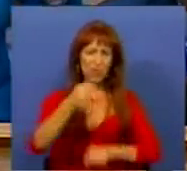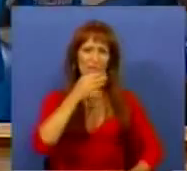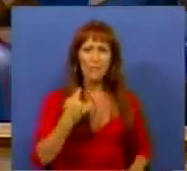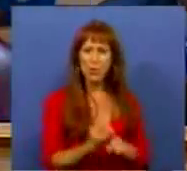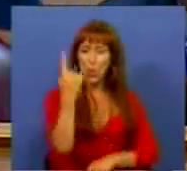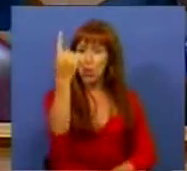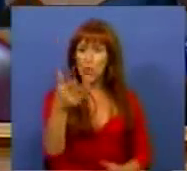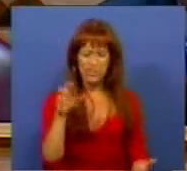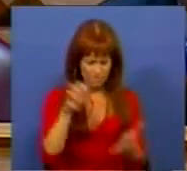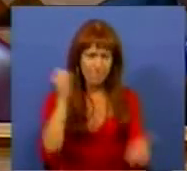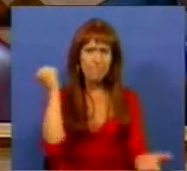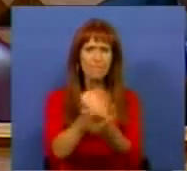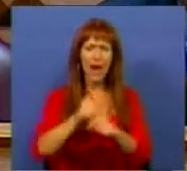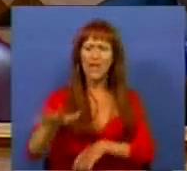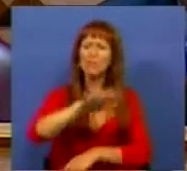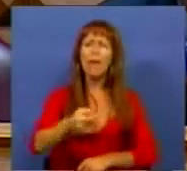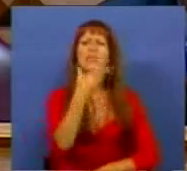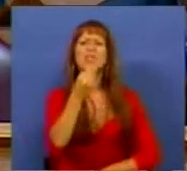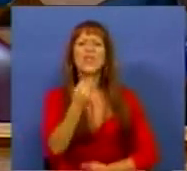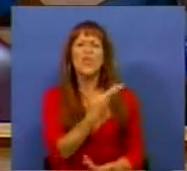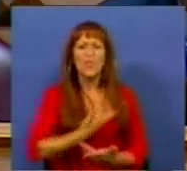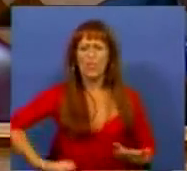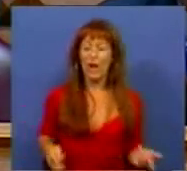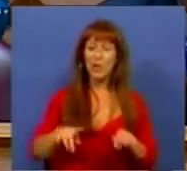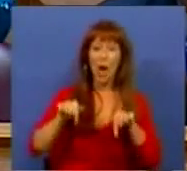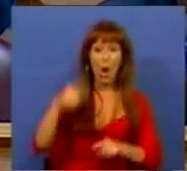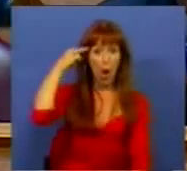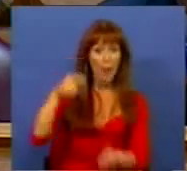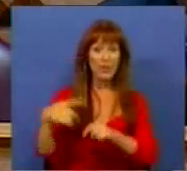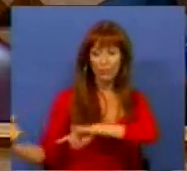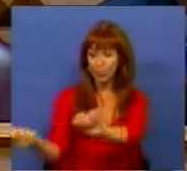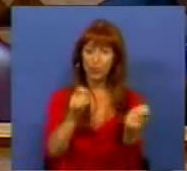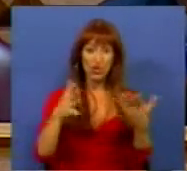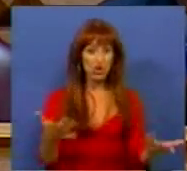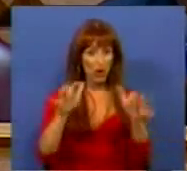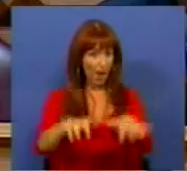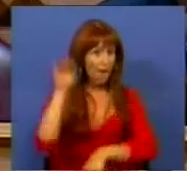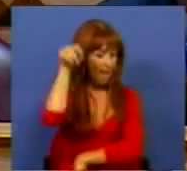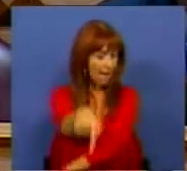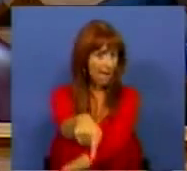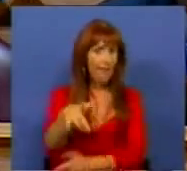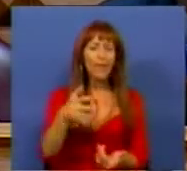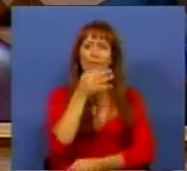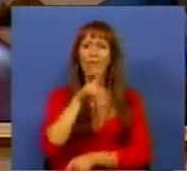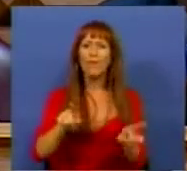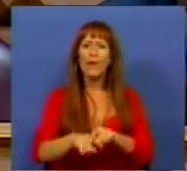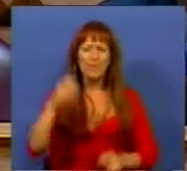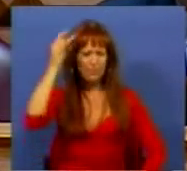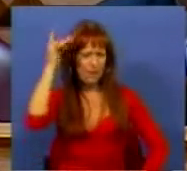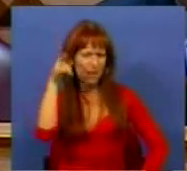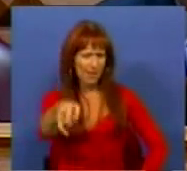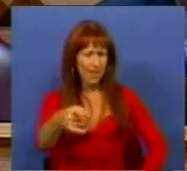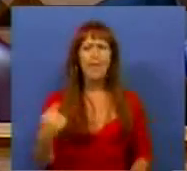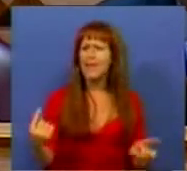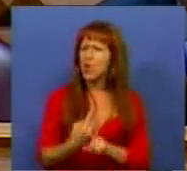de uma coisa que marca os mapas velhos e que hoje já foi objeto de debate nesta Assembleia. Falemos da corrupção,